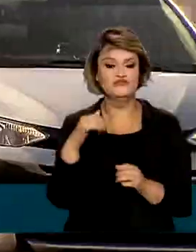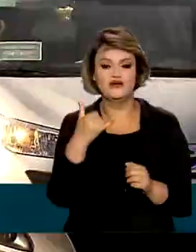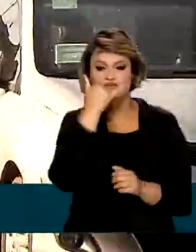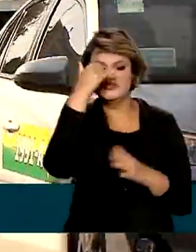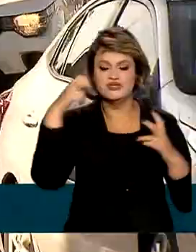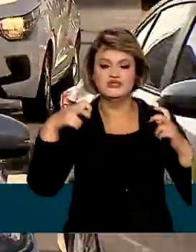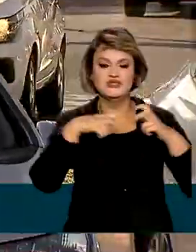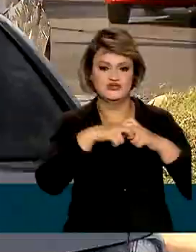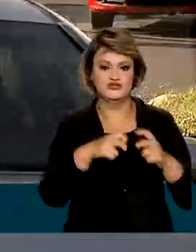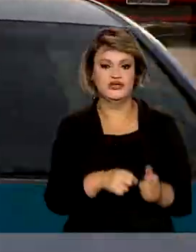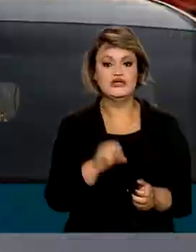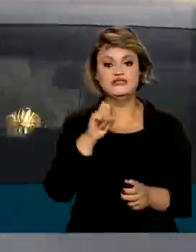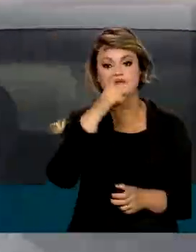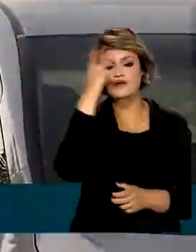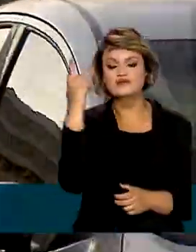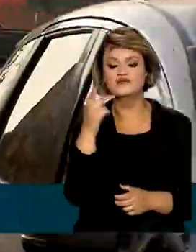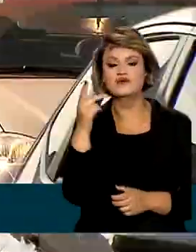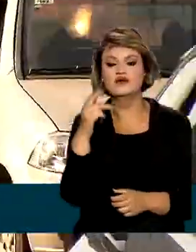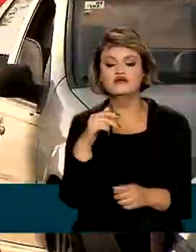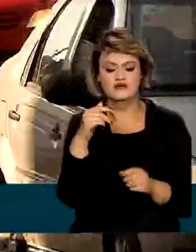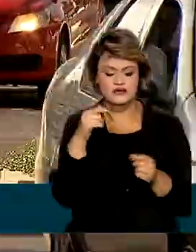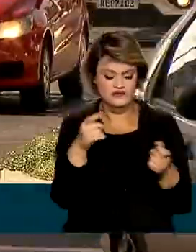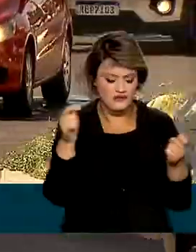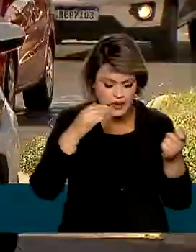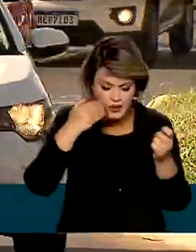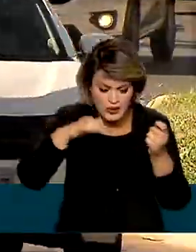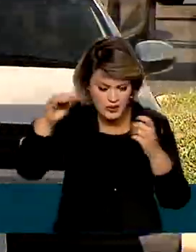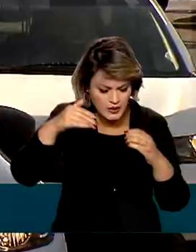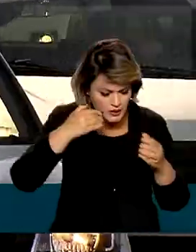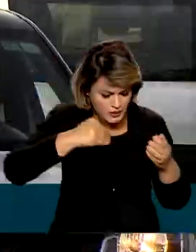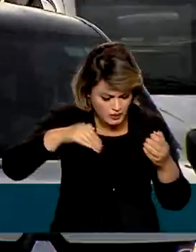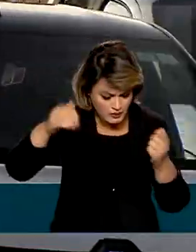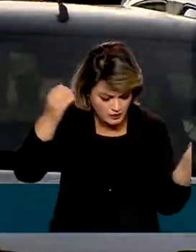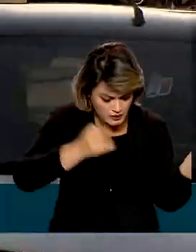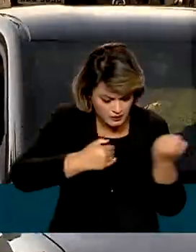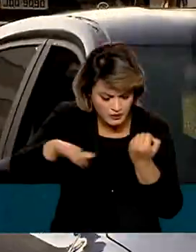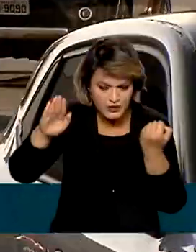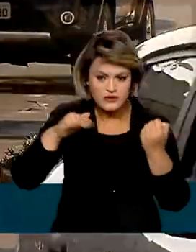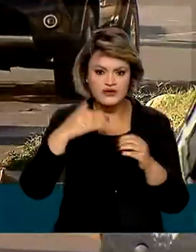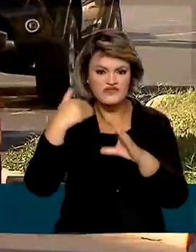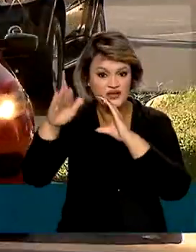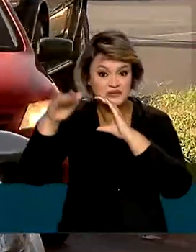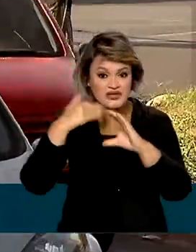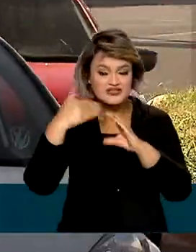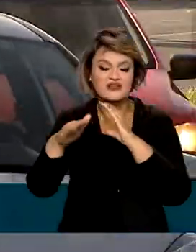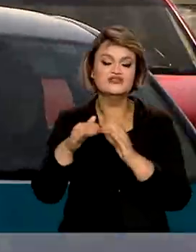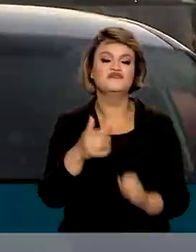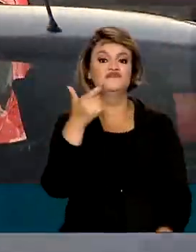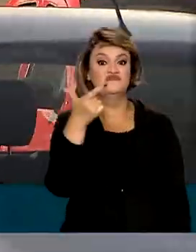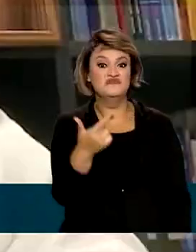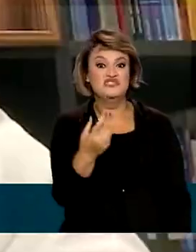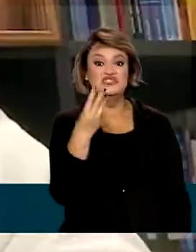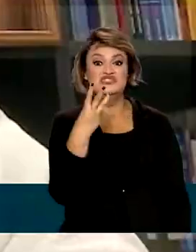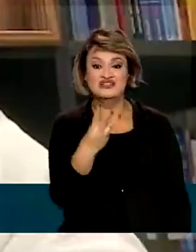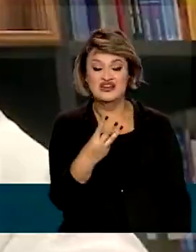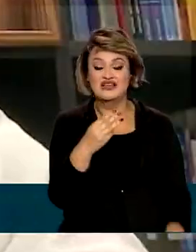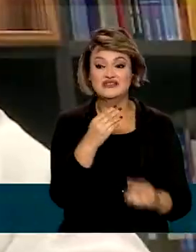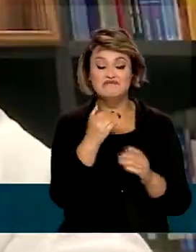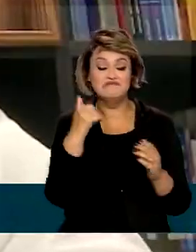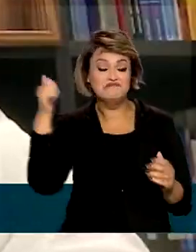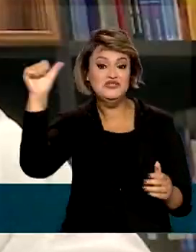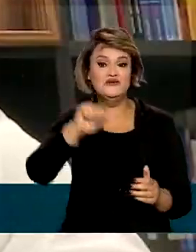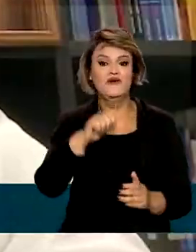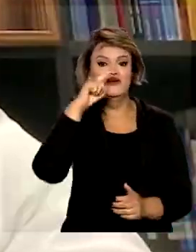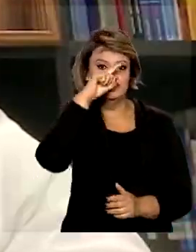E se o motorista estiver enviando uma mensagem, esse risco sobe para 23 vezes. Além de você